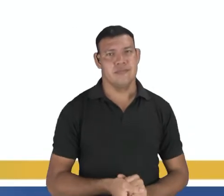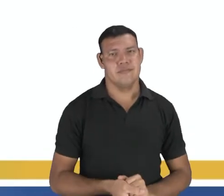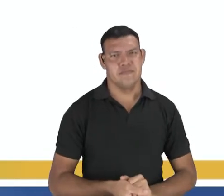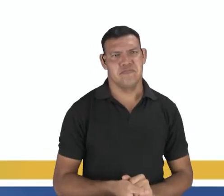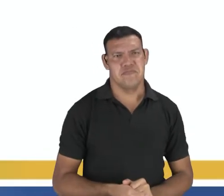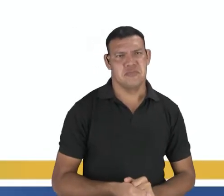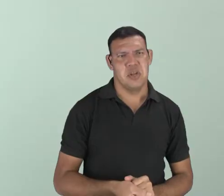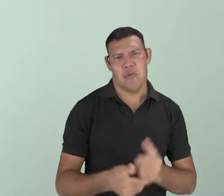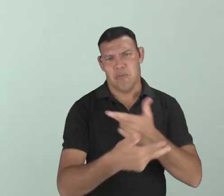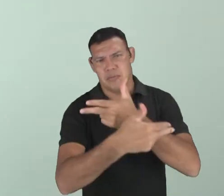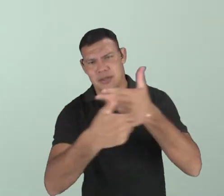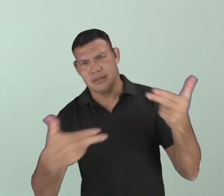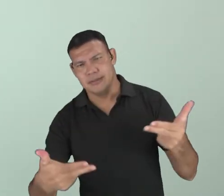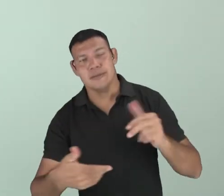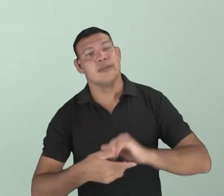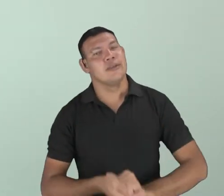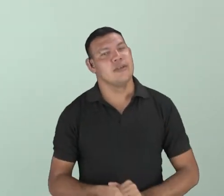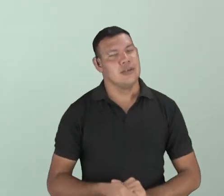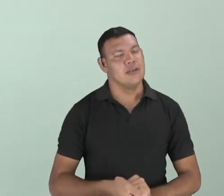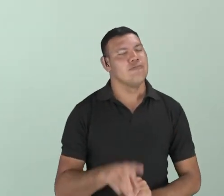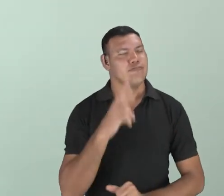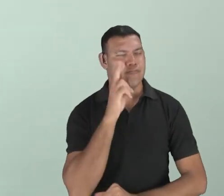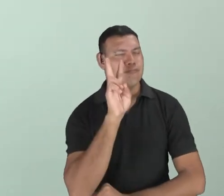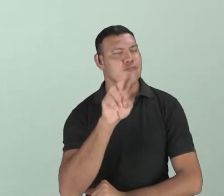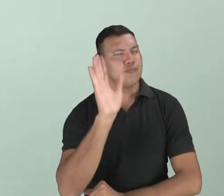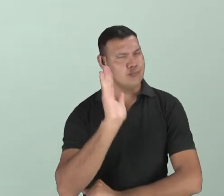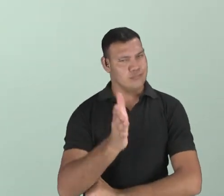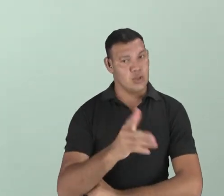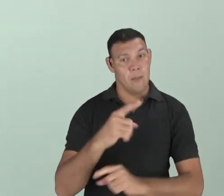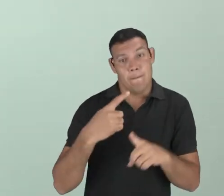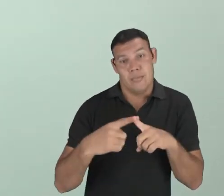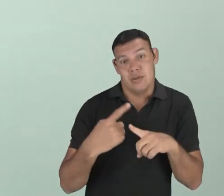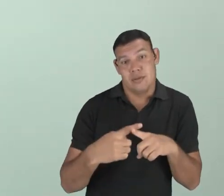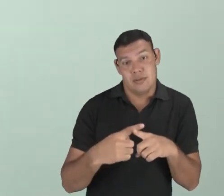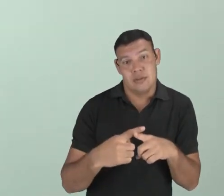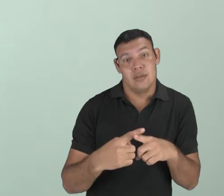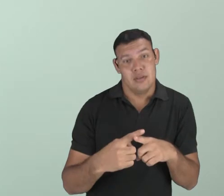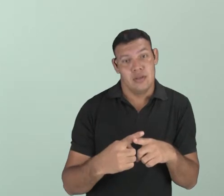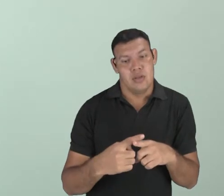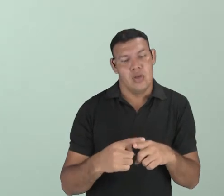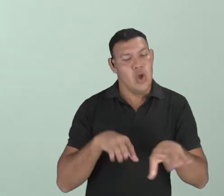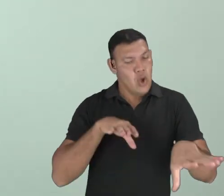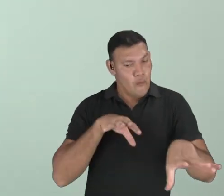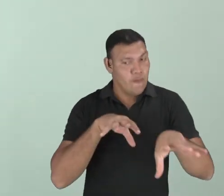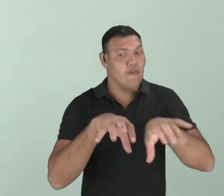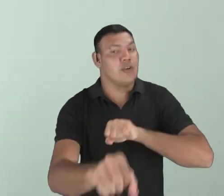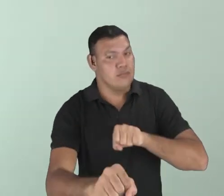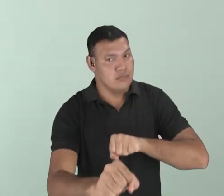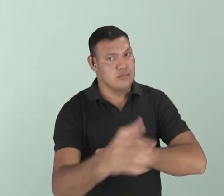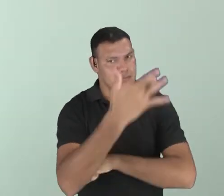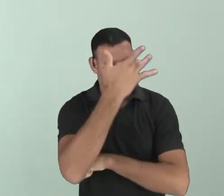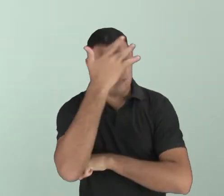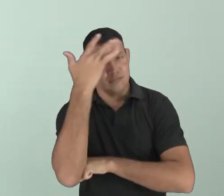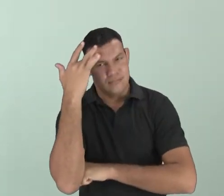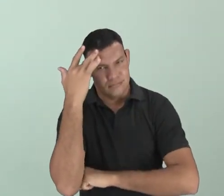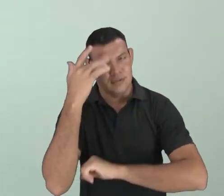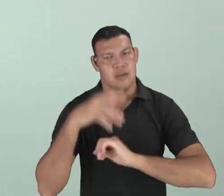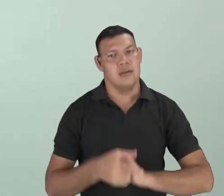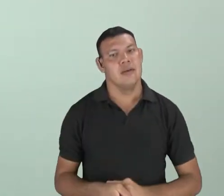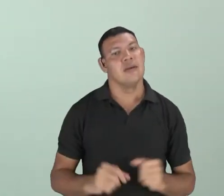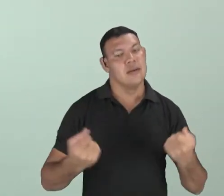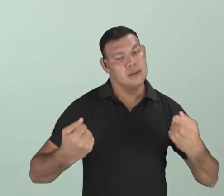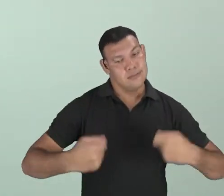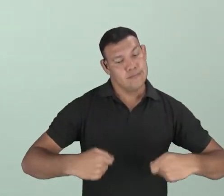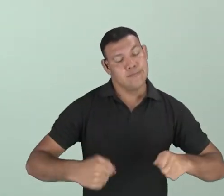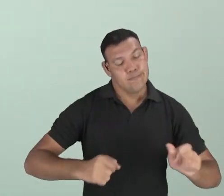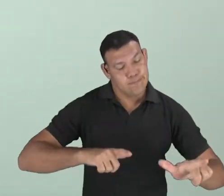de algum produto, não viu uma placa errada aí. Por que que acontece isso? Às vezes é o nível de escolaridade. As pessoas